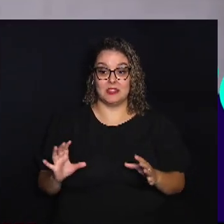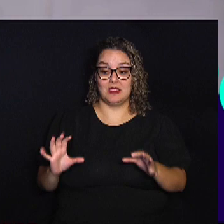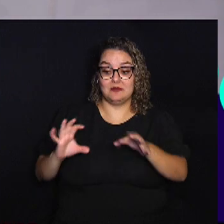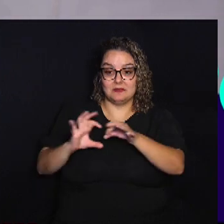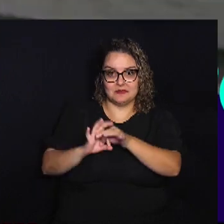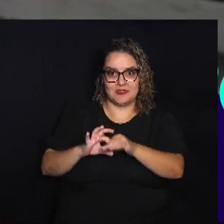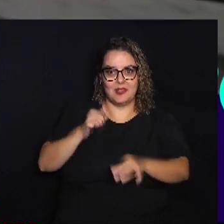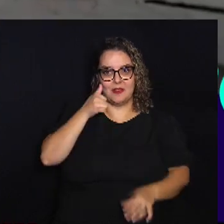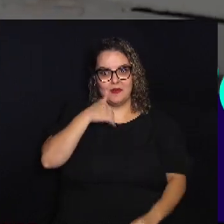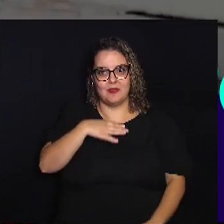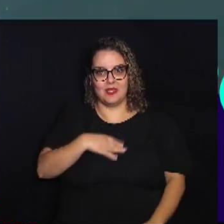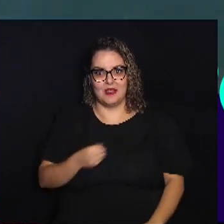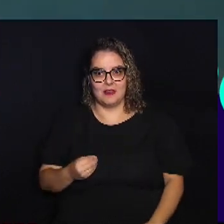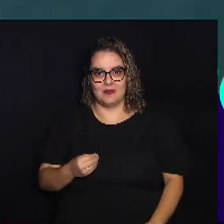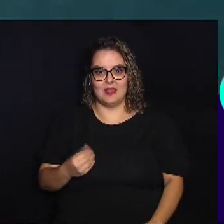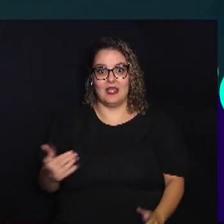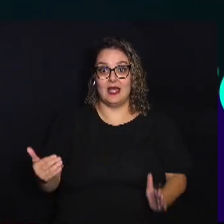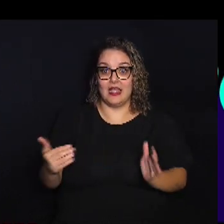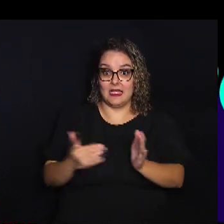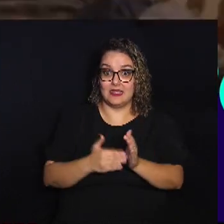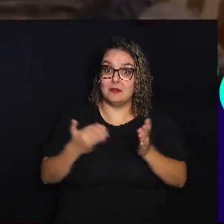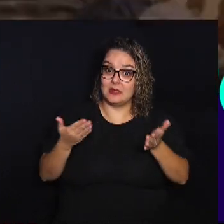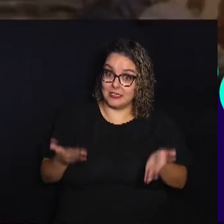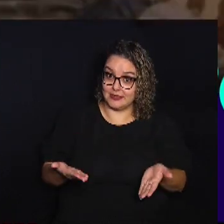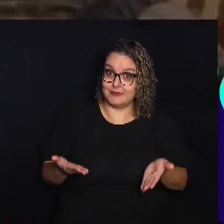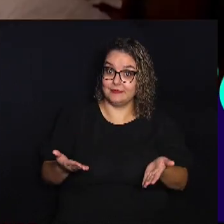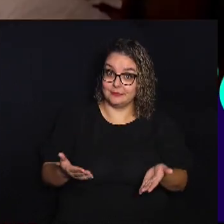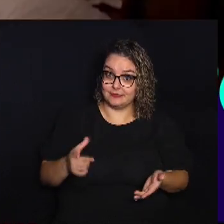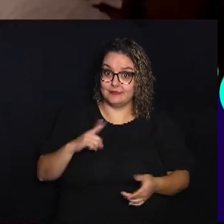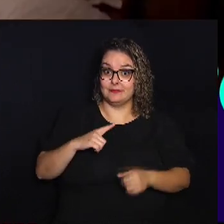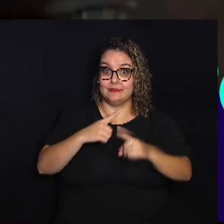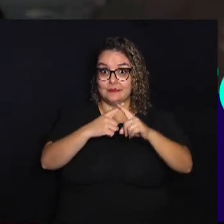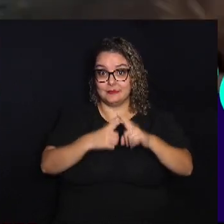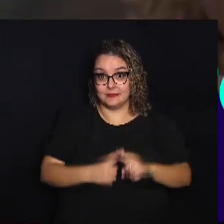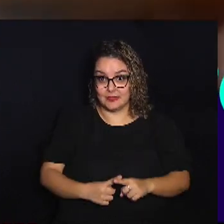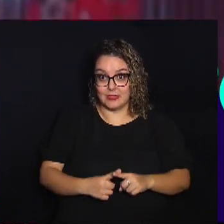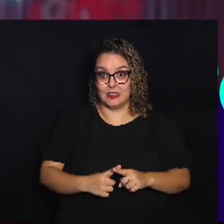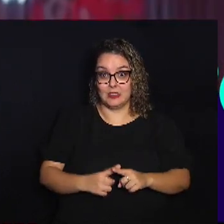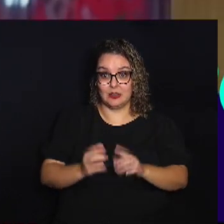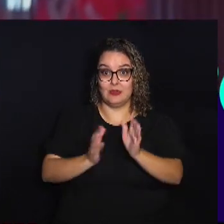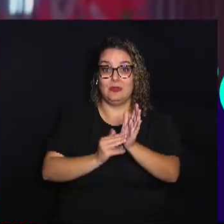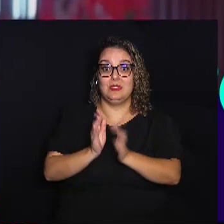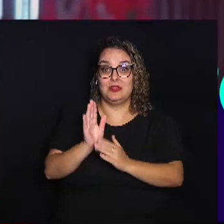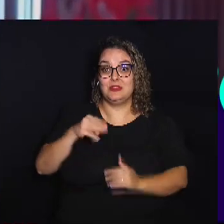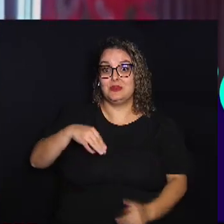Com a filha Mesmo que para Para isso Tenha que disputar Um concurso De Miss